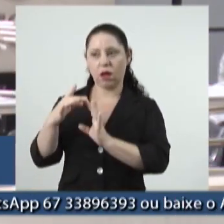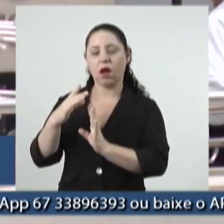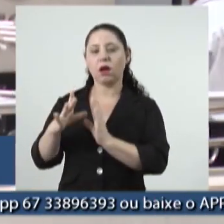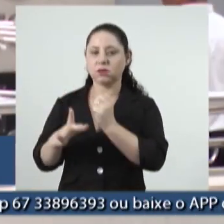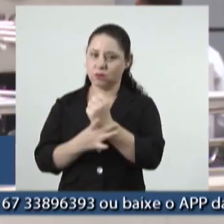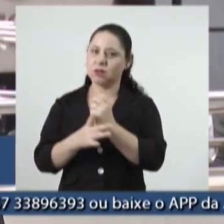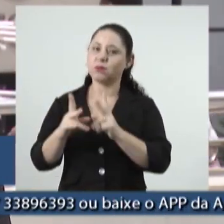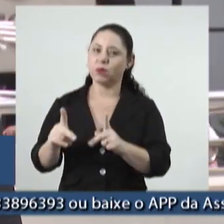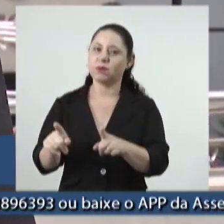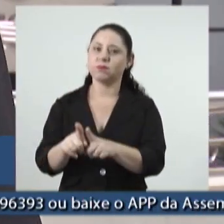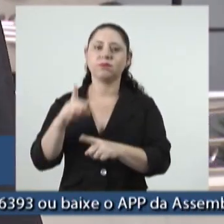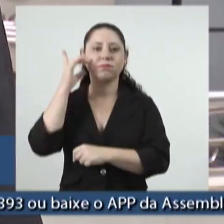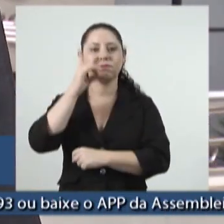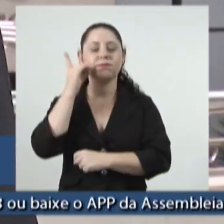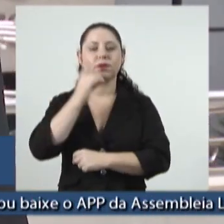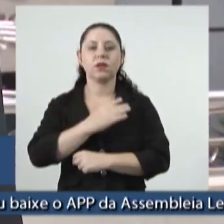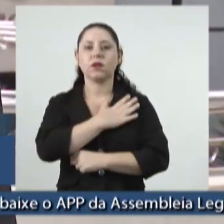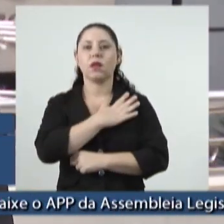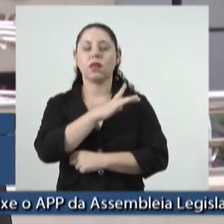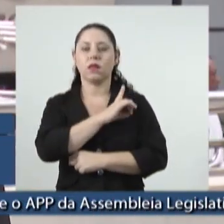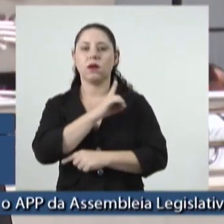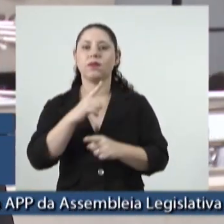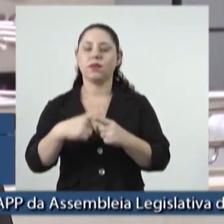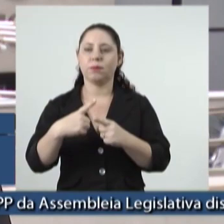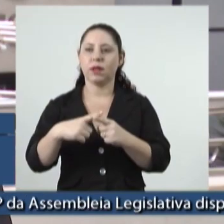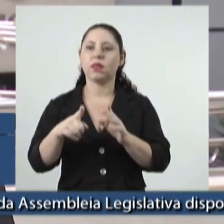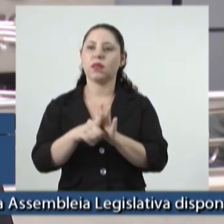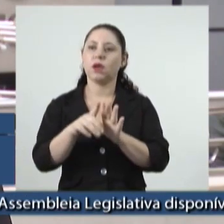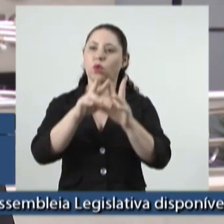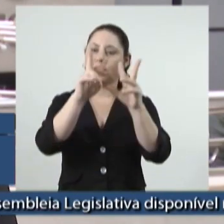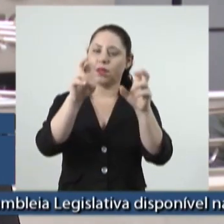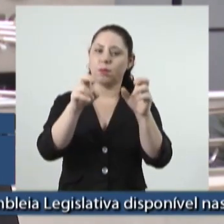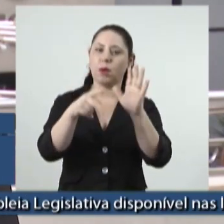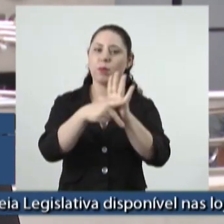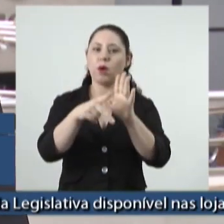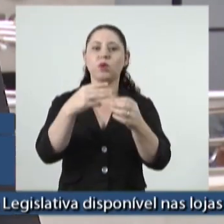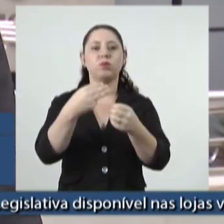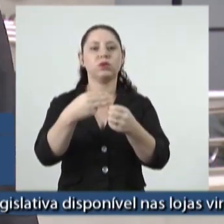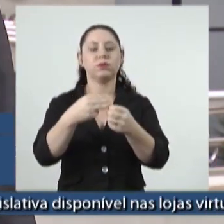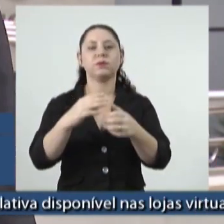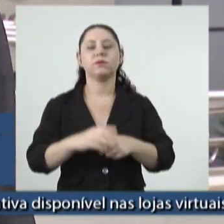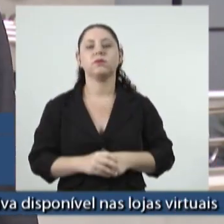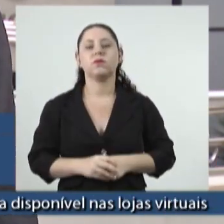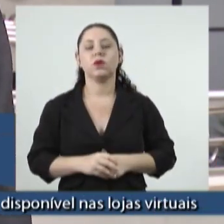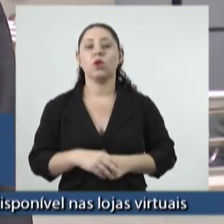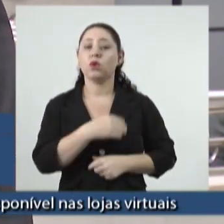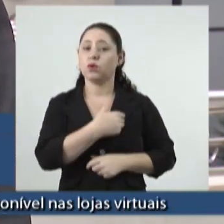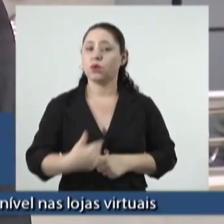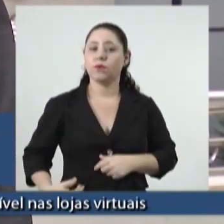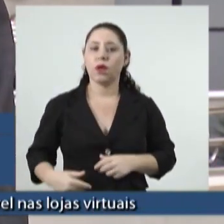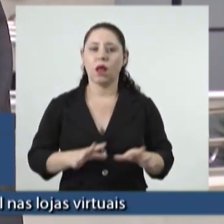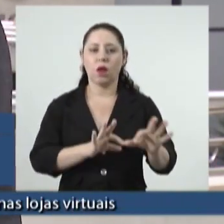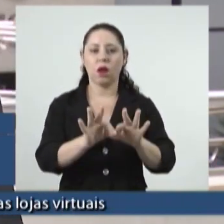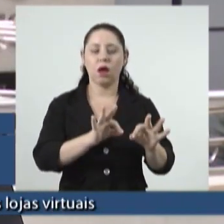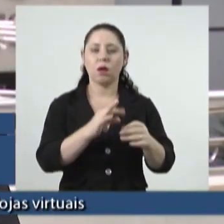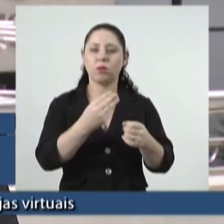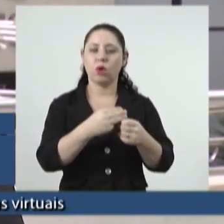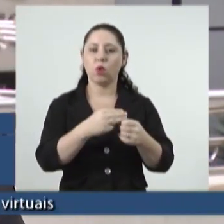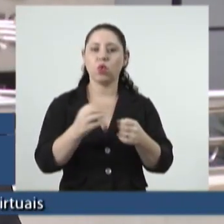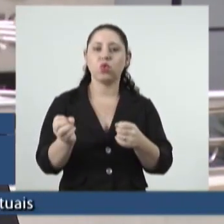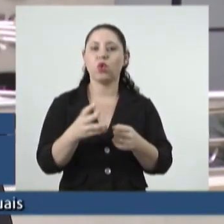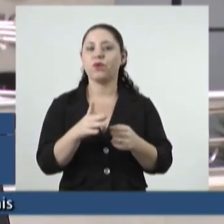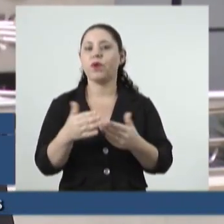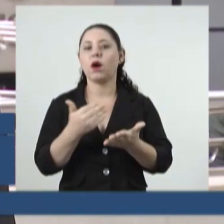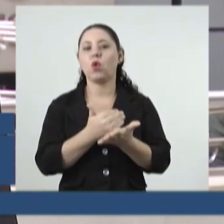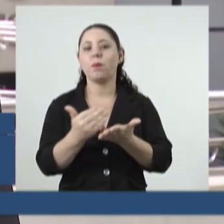é da segurança pública. Tem a pauta do municipalismo, a gente, no governo, preparamos o municipalismo ativo, o novo municipalismo